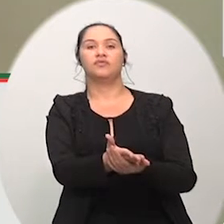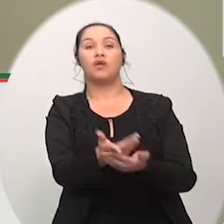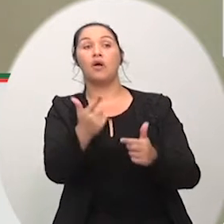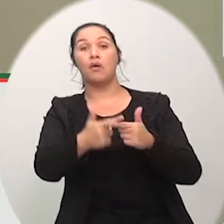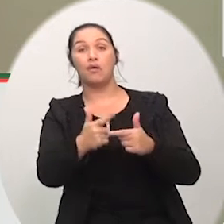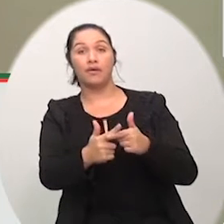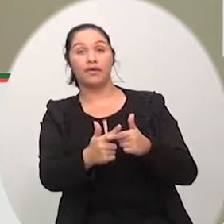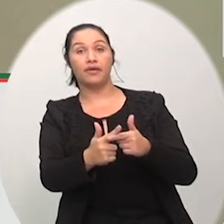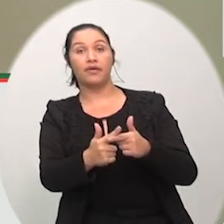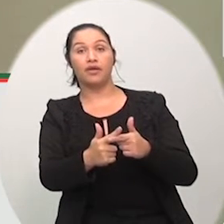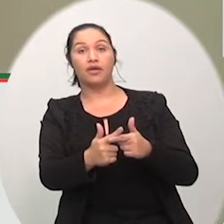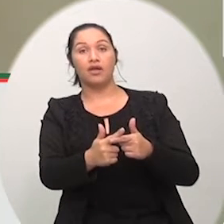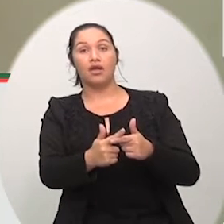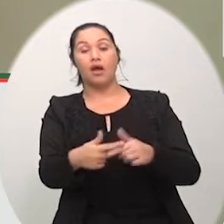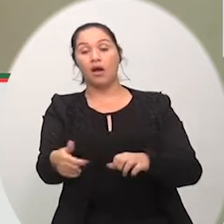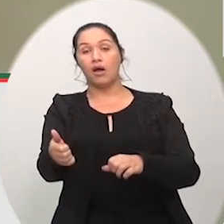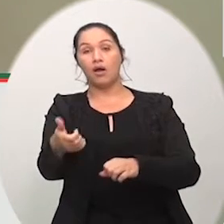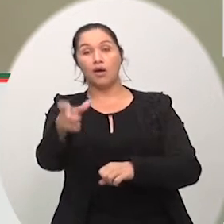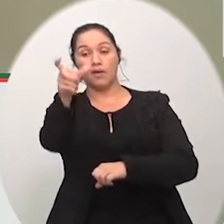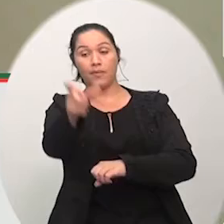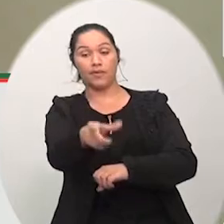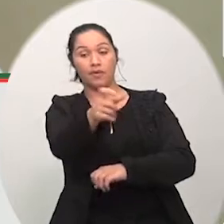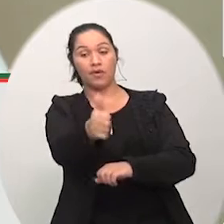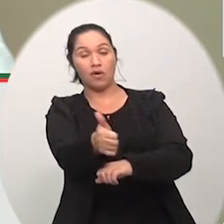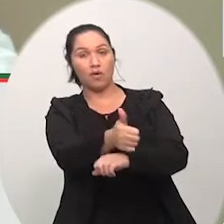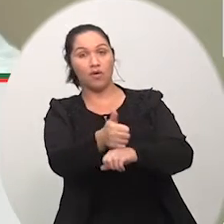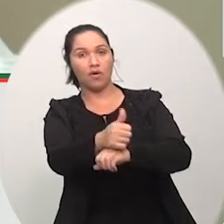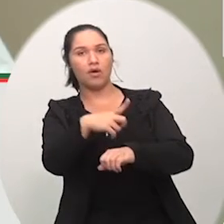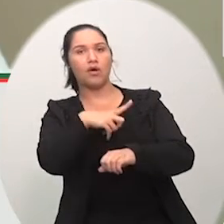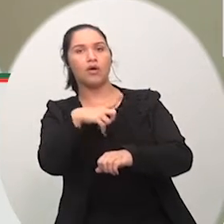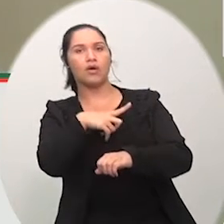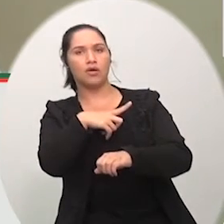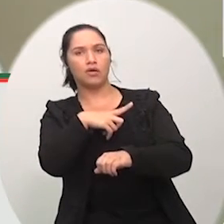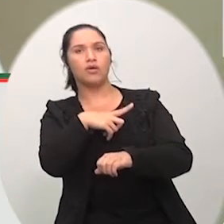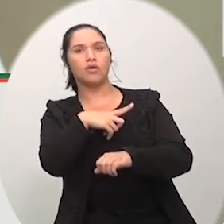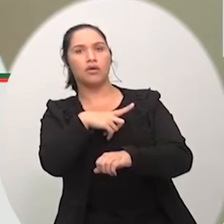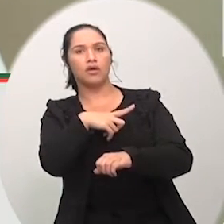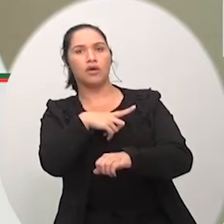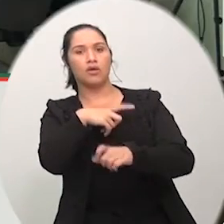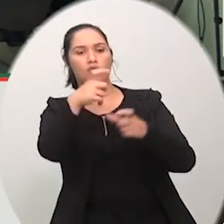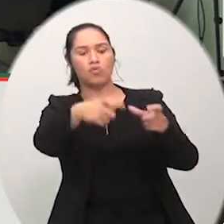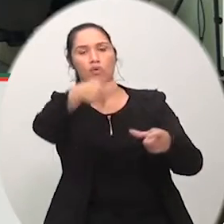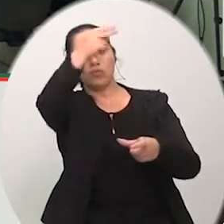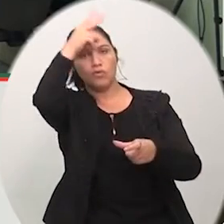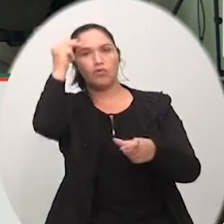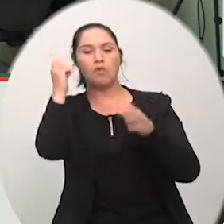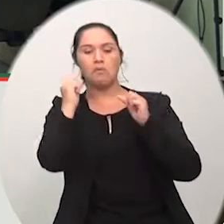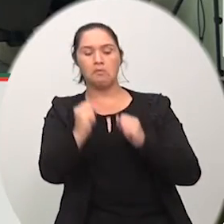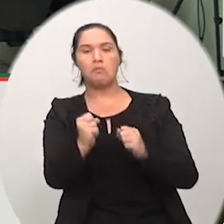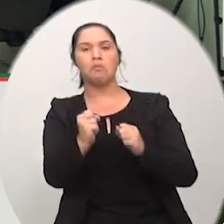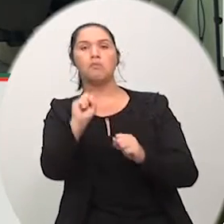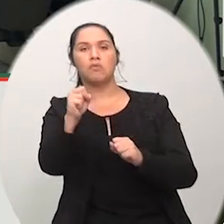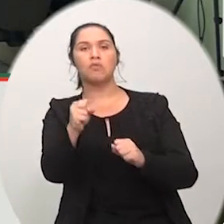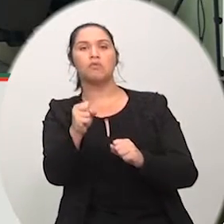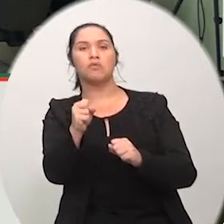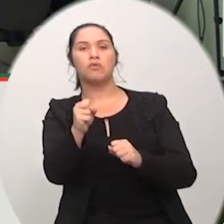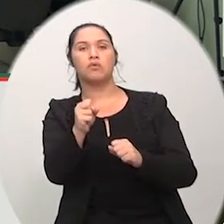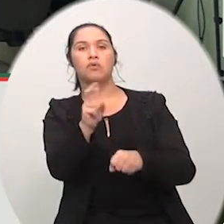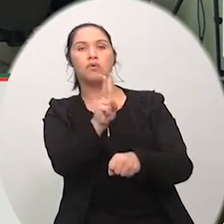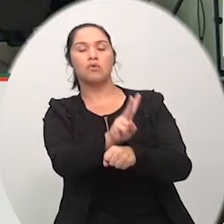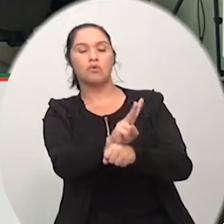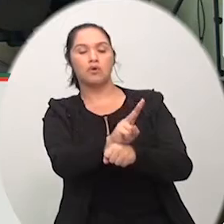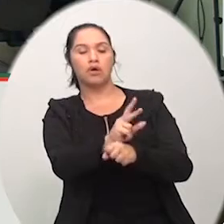prefeitura, que pode se fazer uma secretaria. Vossa Excelência dispõe de mais 3 minutos e 30 do vereador João Batista Belado.